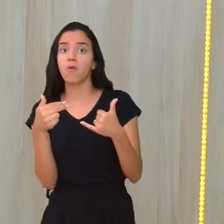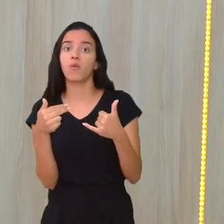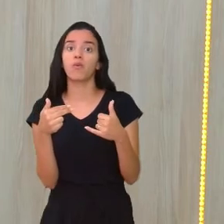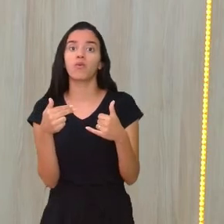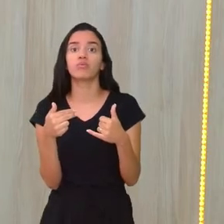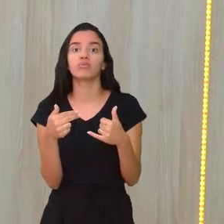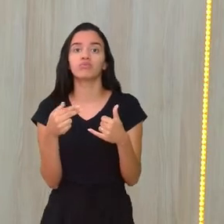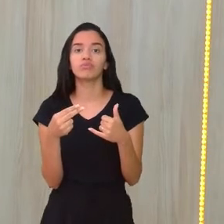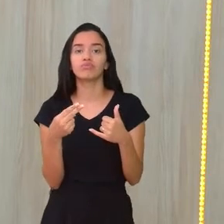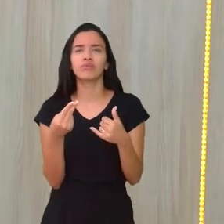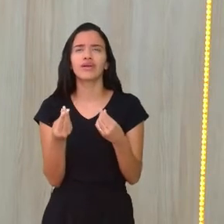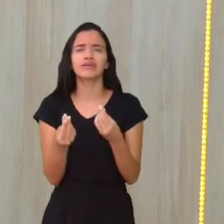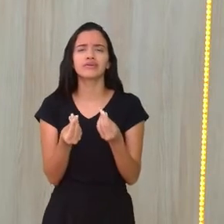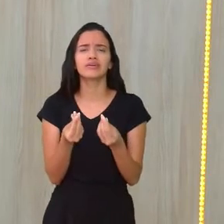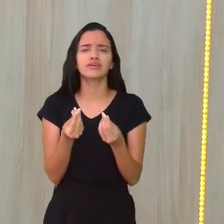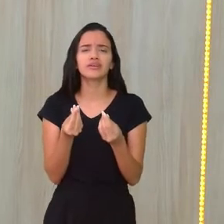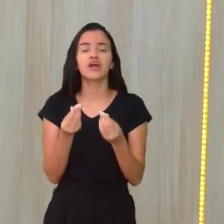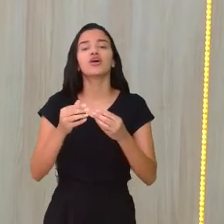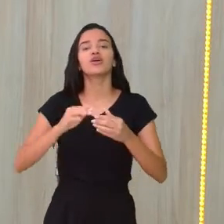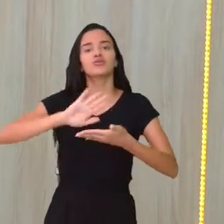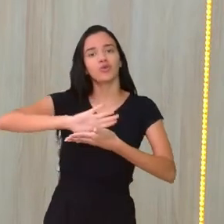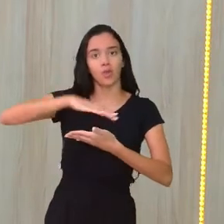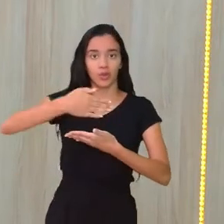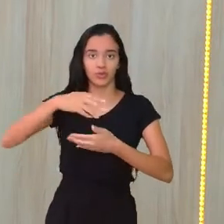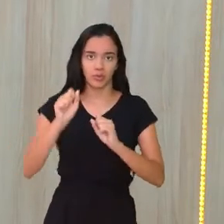seu notebook.